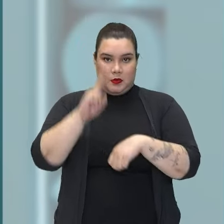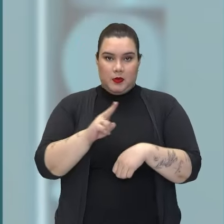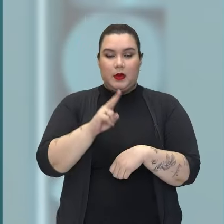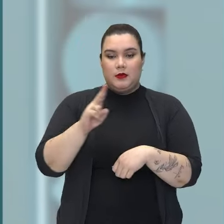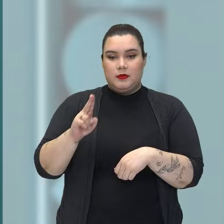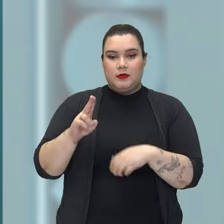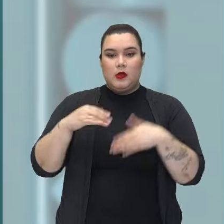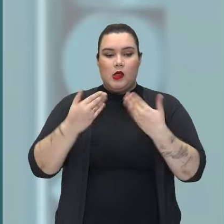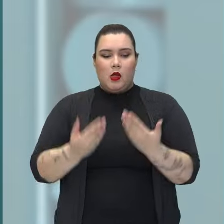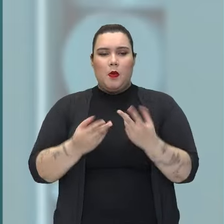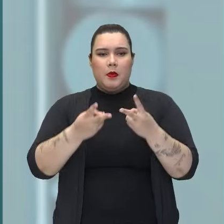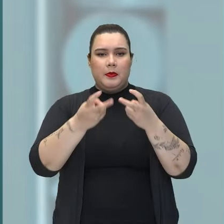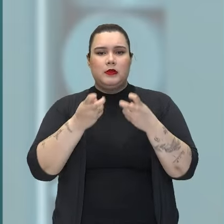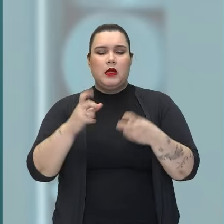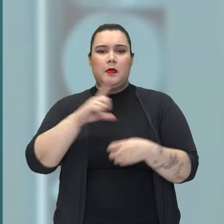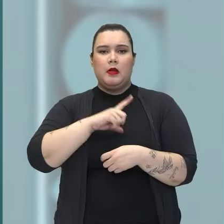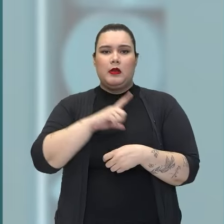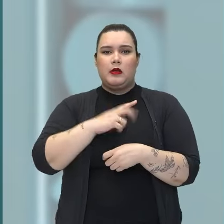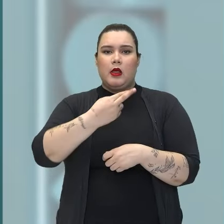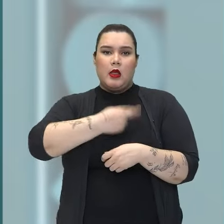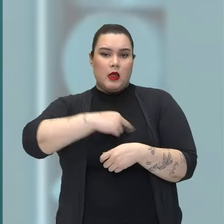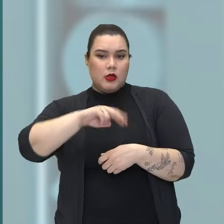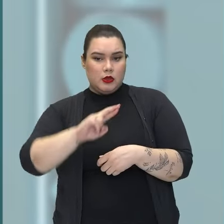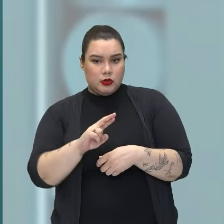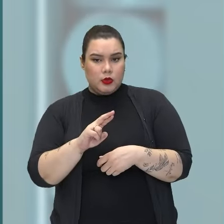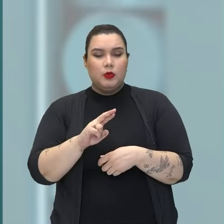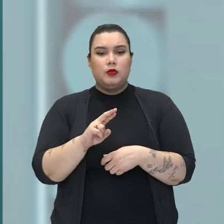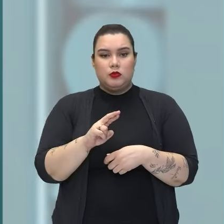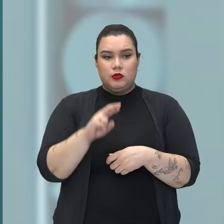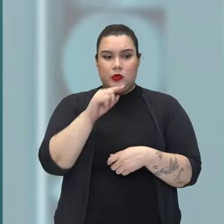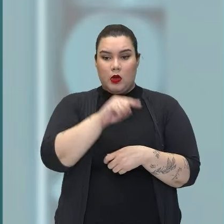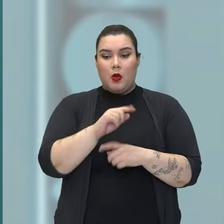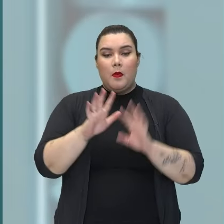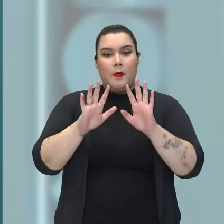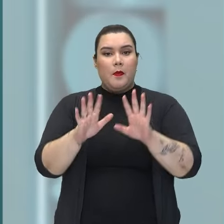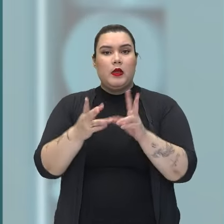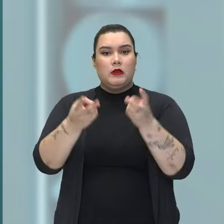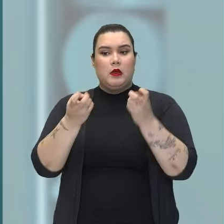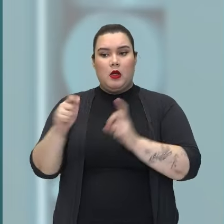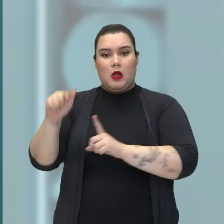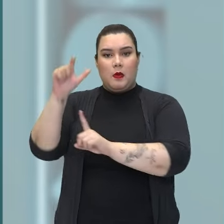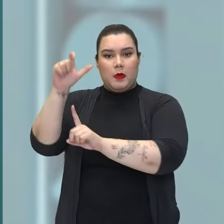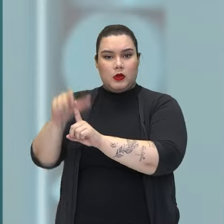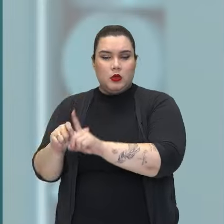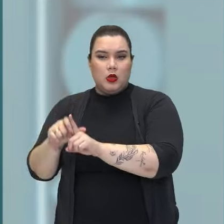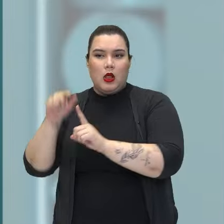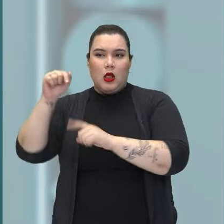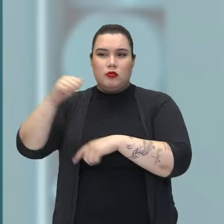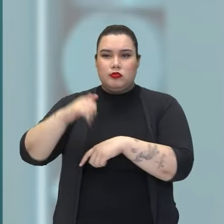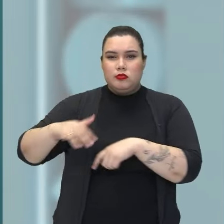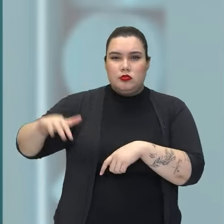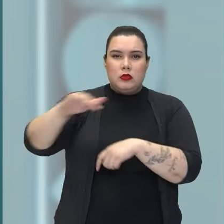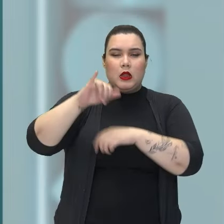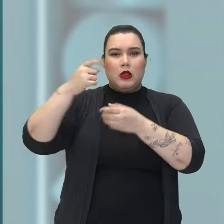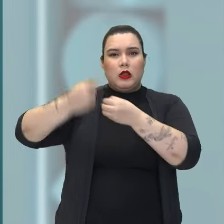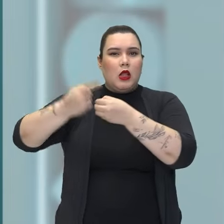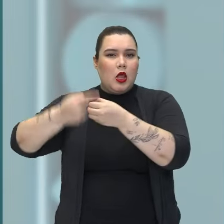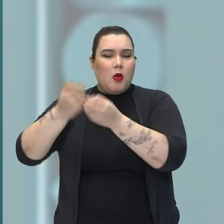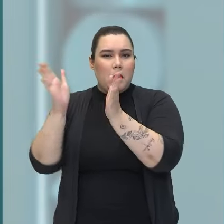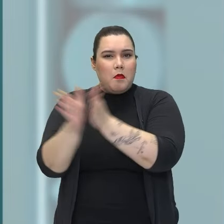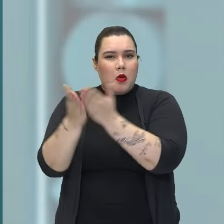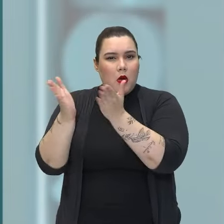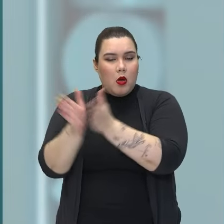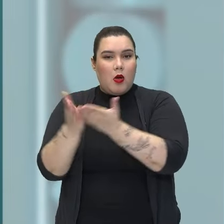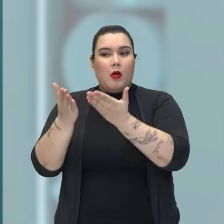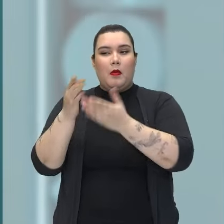religioso, o elemento de transformação. Então, observem que ele é um personagem daquele sertão, um personagem bruto, que se arrepende